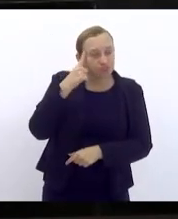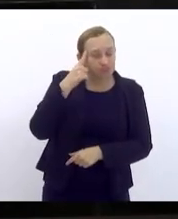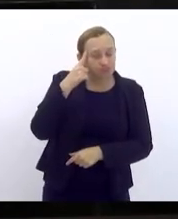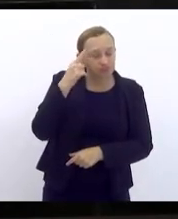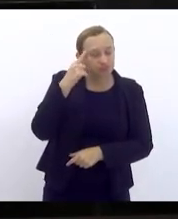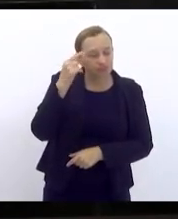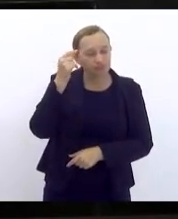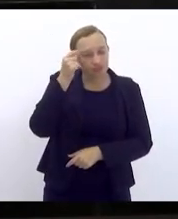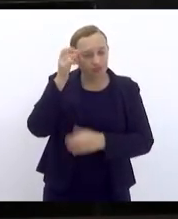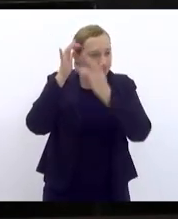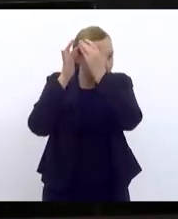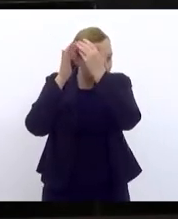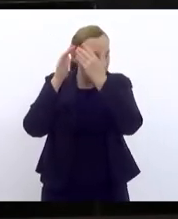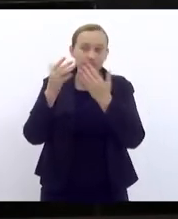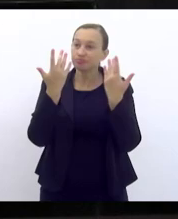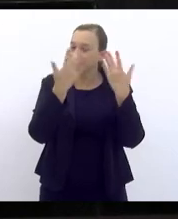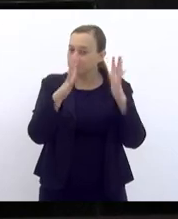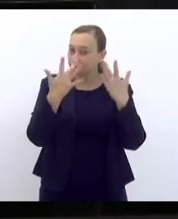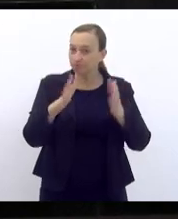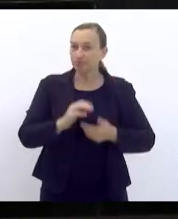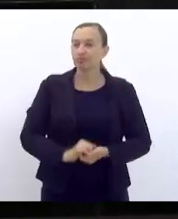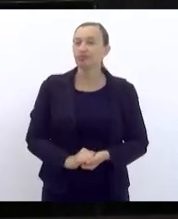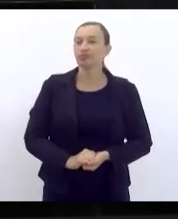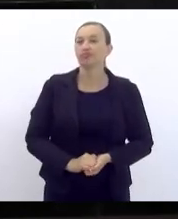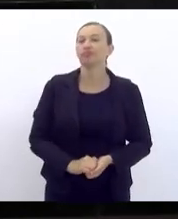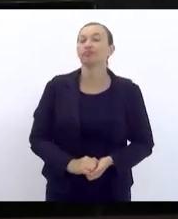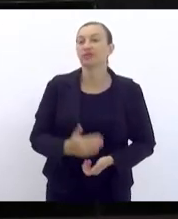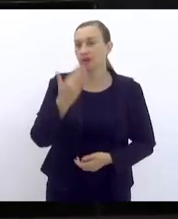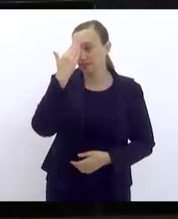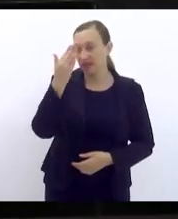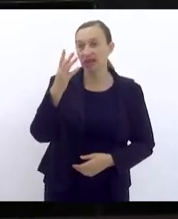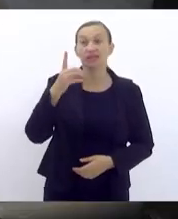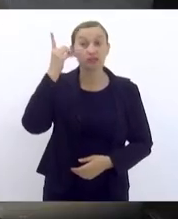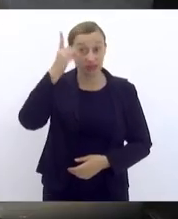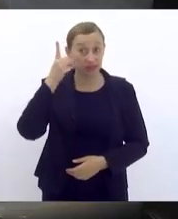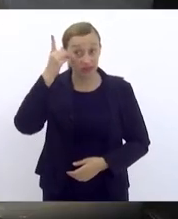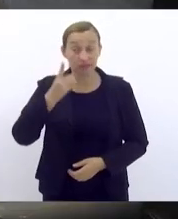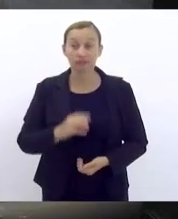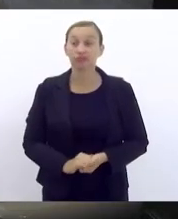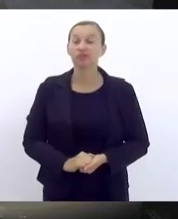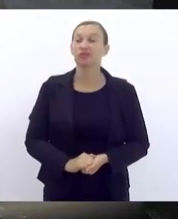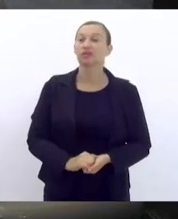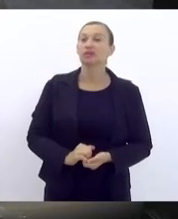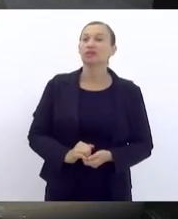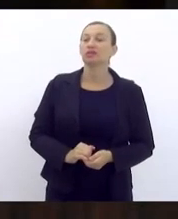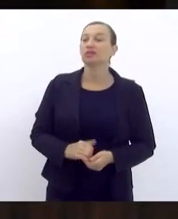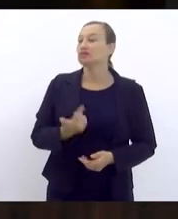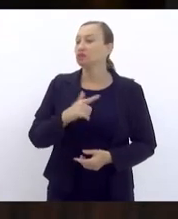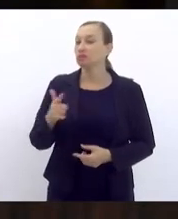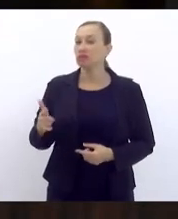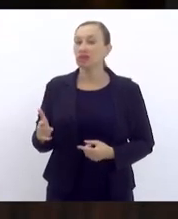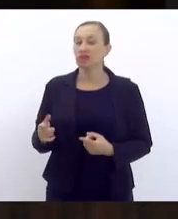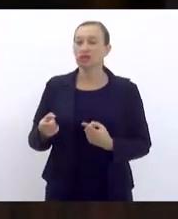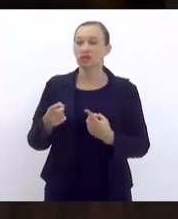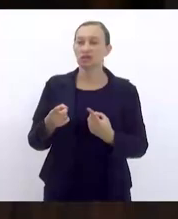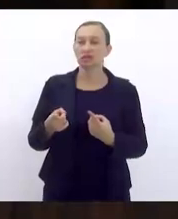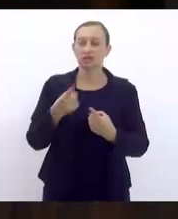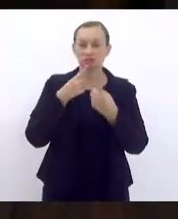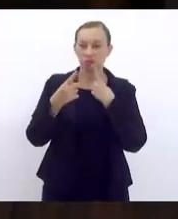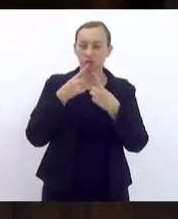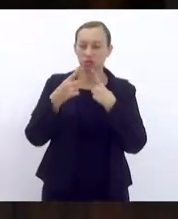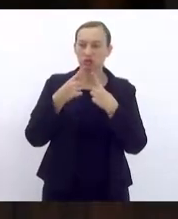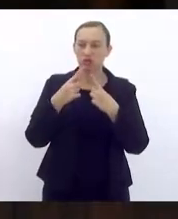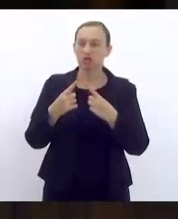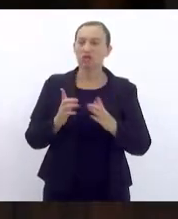profunda e necessária. Parabéns. Obrigada, deputado. Não havendo mais quem